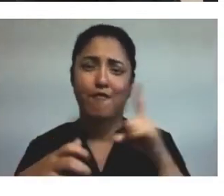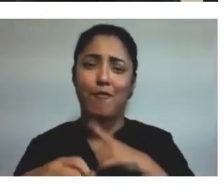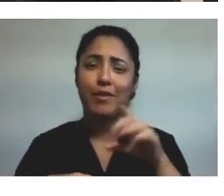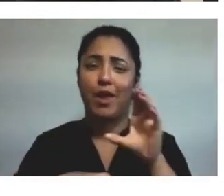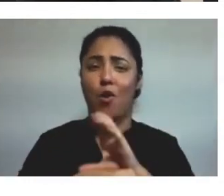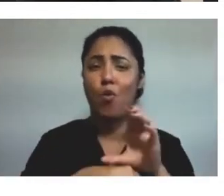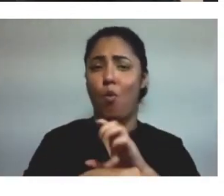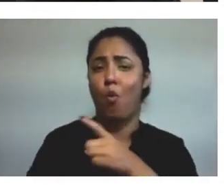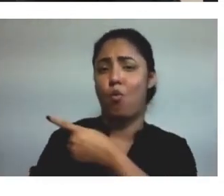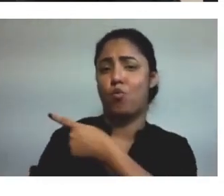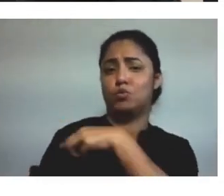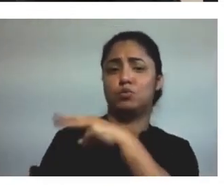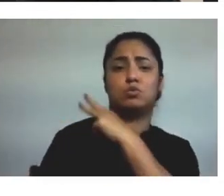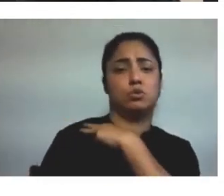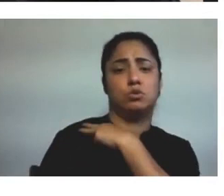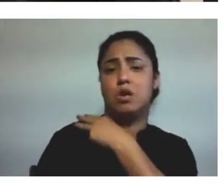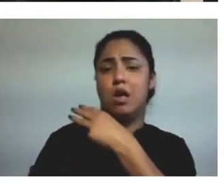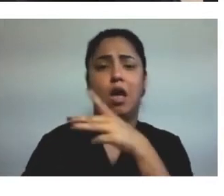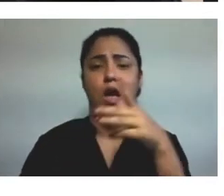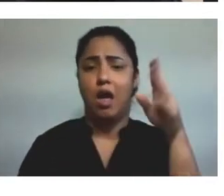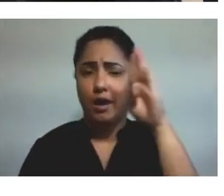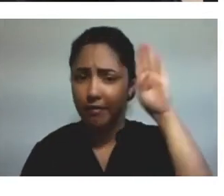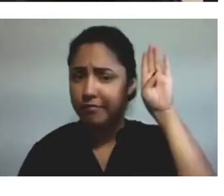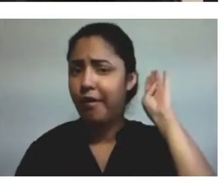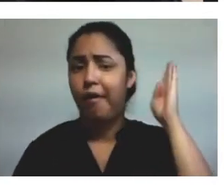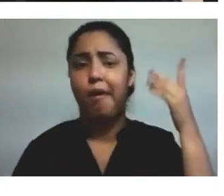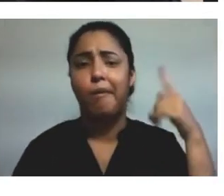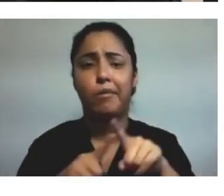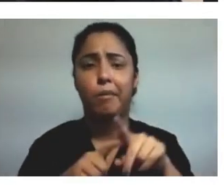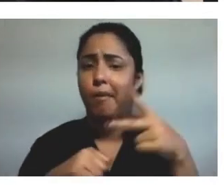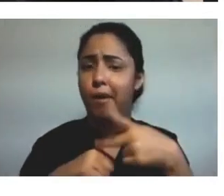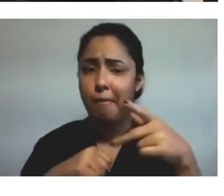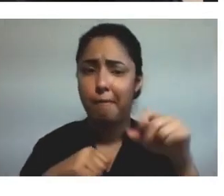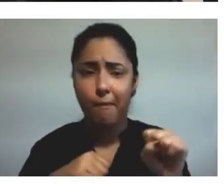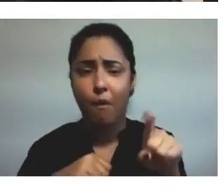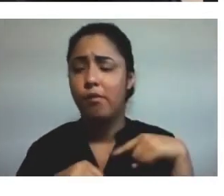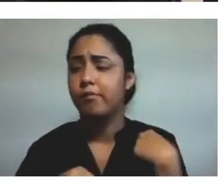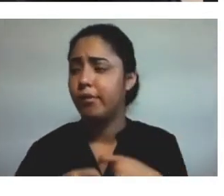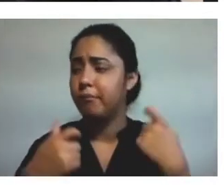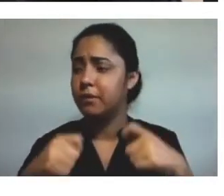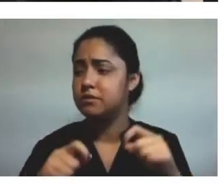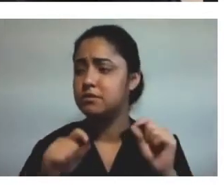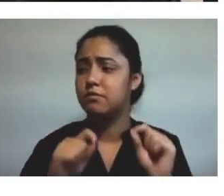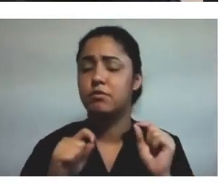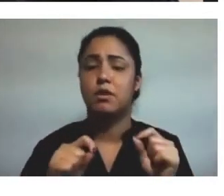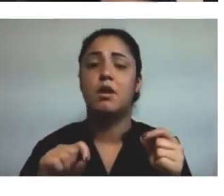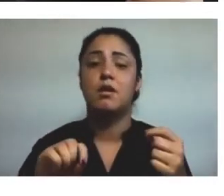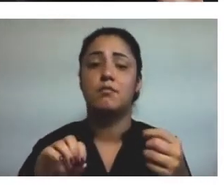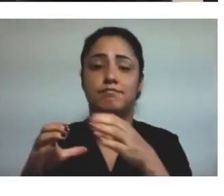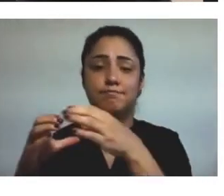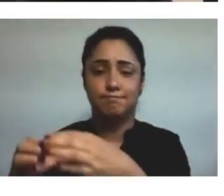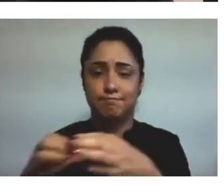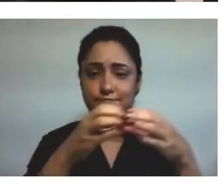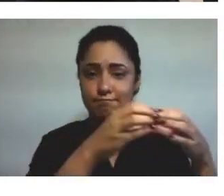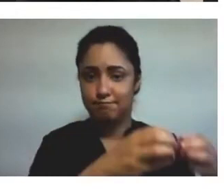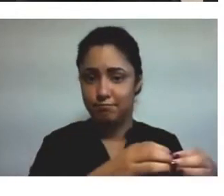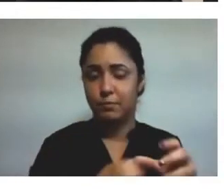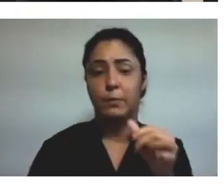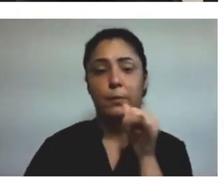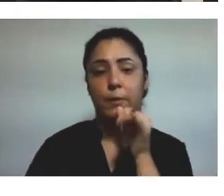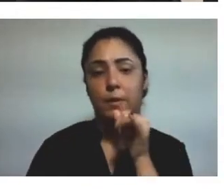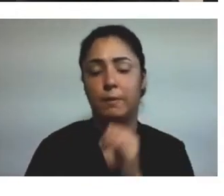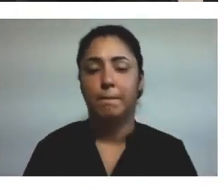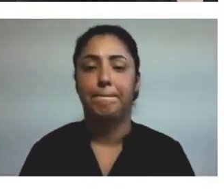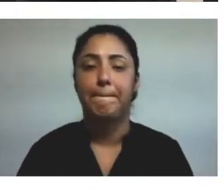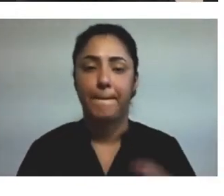médio, de graduação, de pós-graduação, e a gente dividiu em equipes. Então, o curso, por exemplo, o